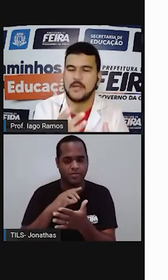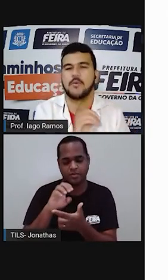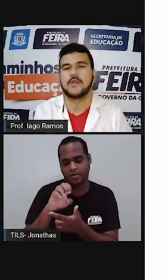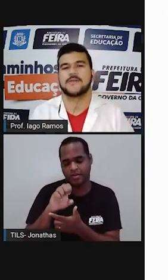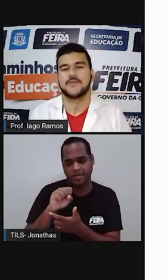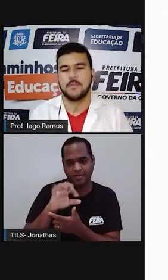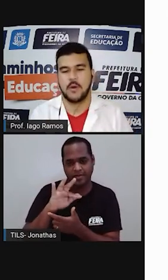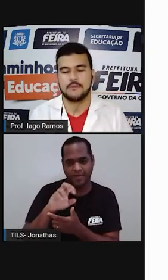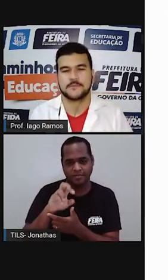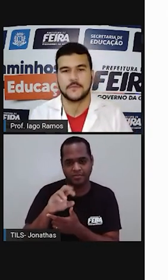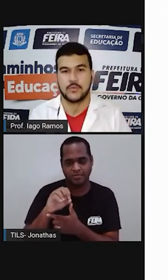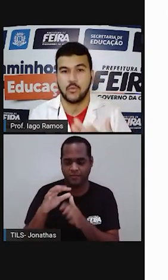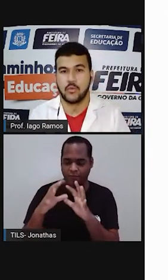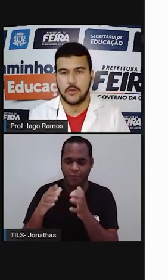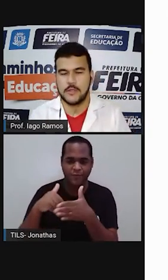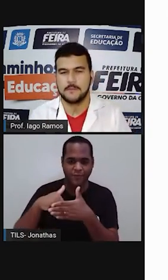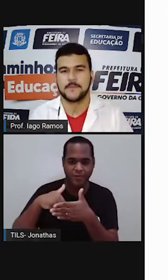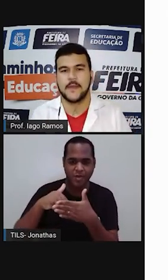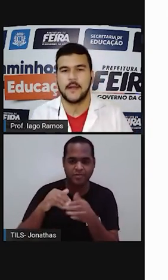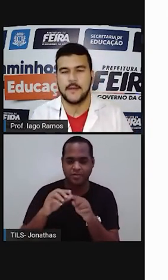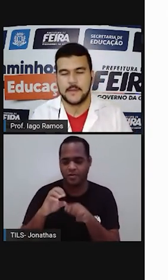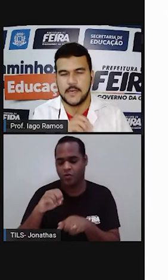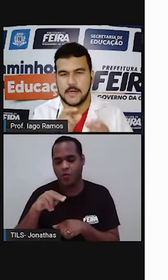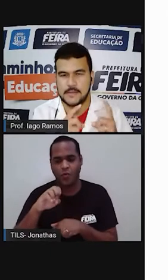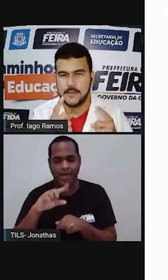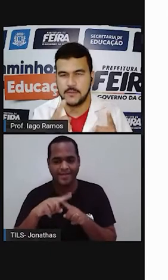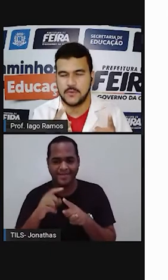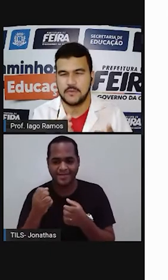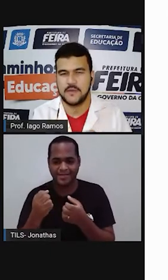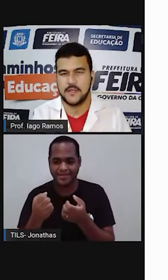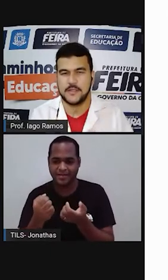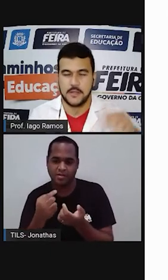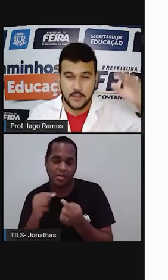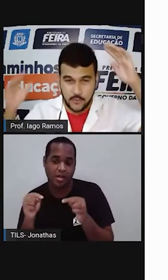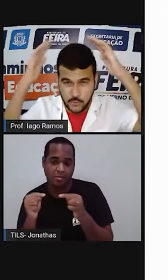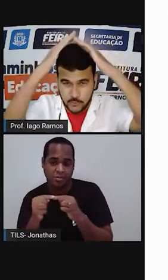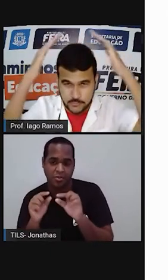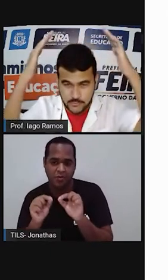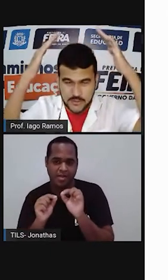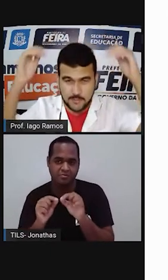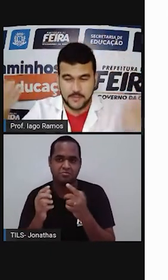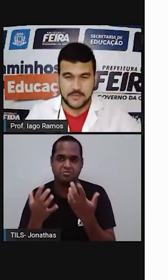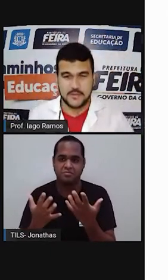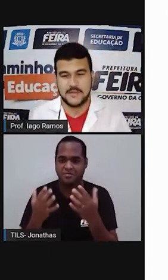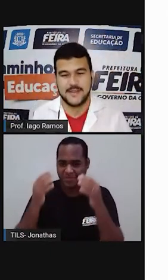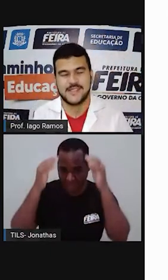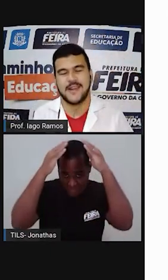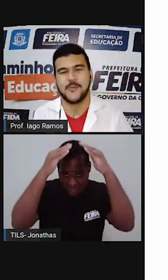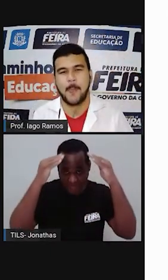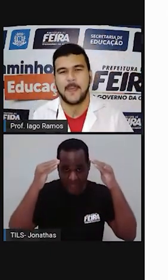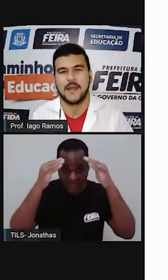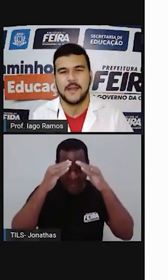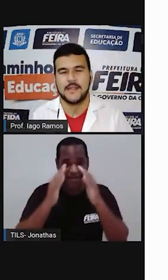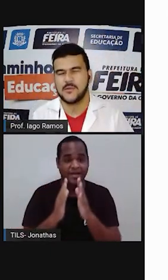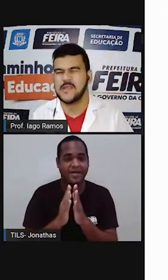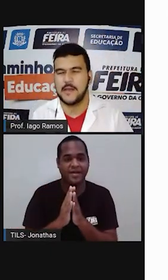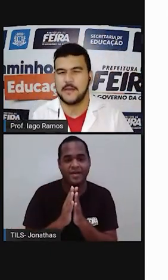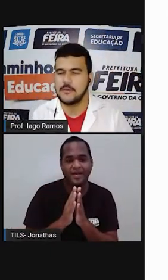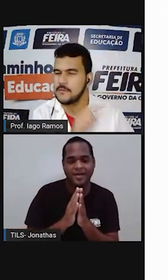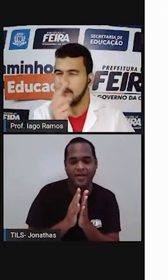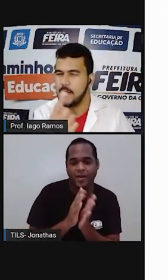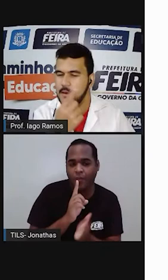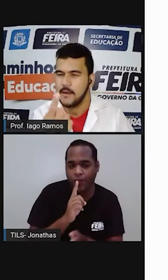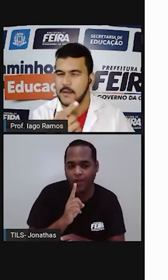lembra da bola de futebol, o cone, né, lembra da casquinha do sorvete ou do chapéuzinho de aniversário, e tem o